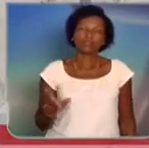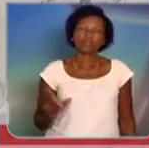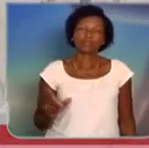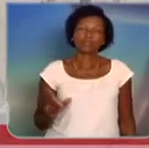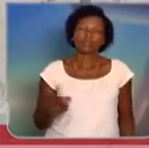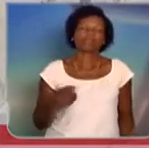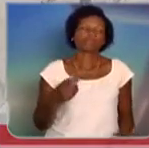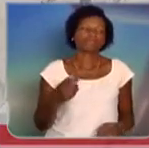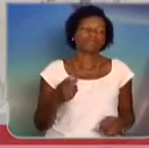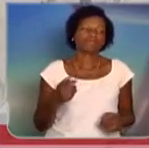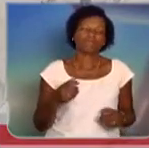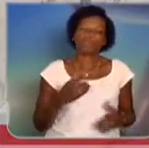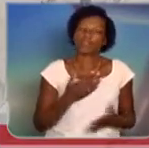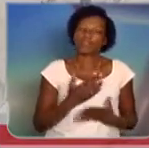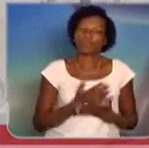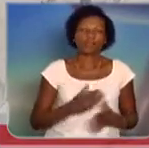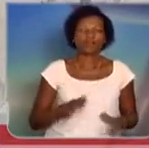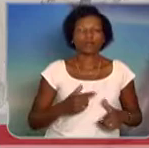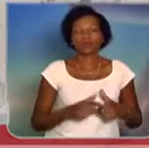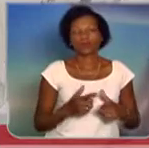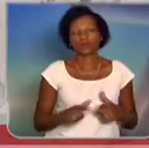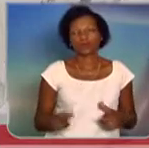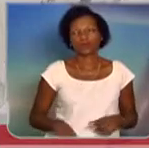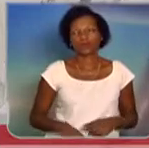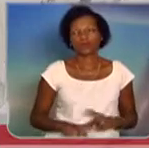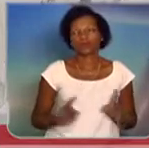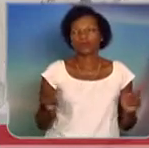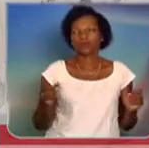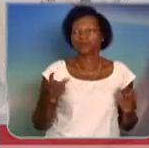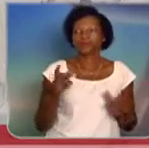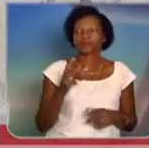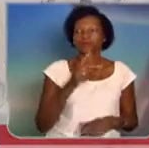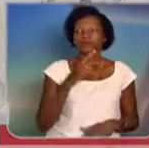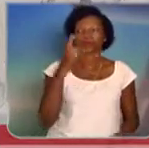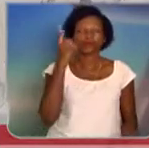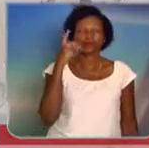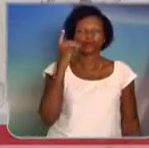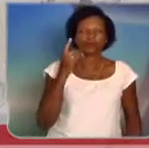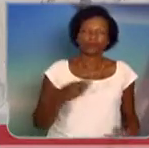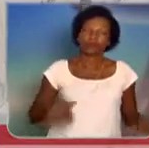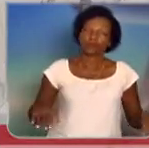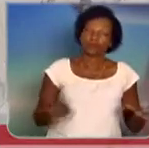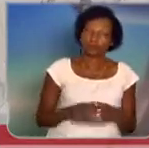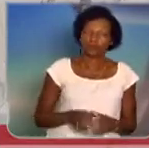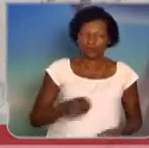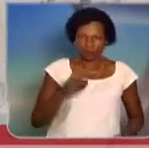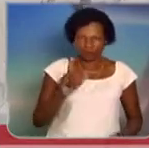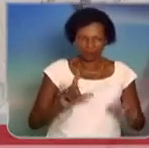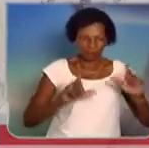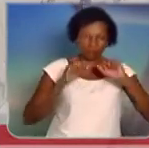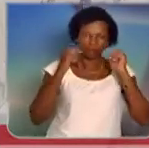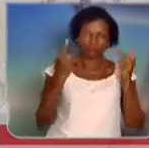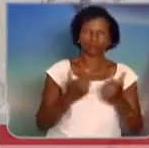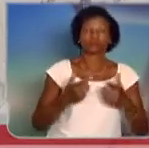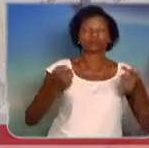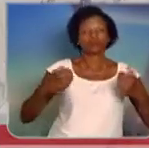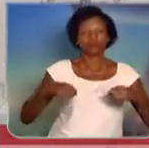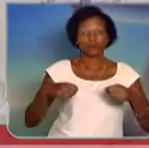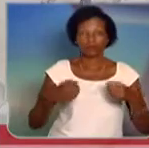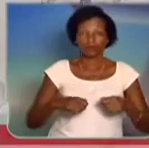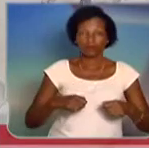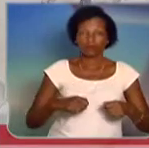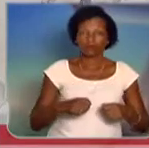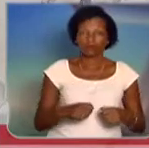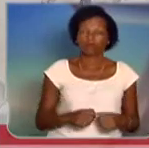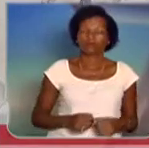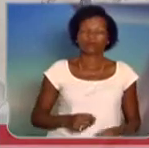conta do recado. Agora, senhores deputados e senhores e senhoras que nos assistem pela TV Assembleia, é necessário, urge